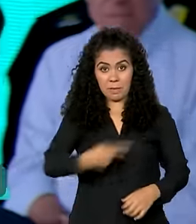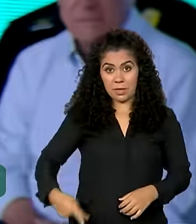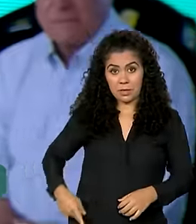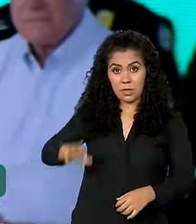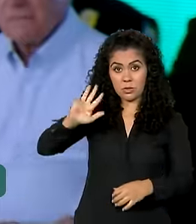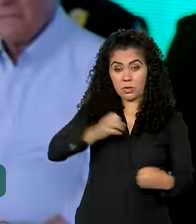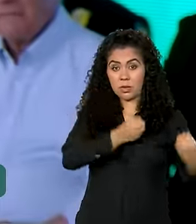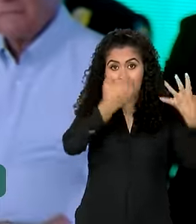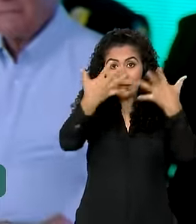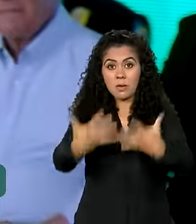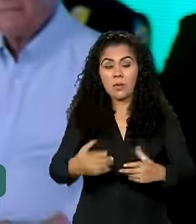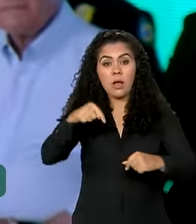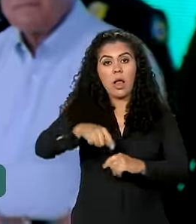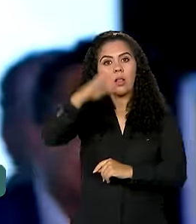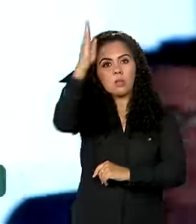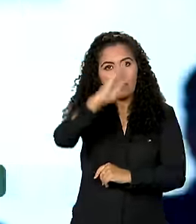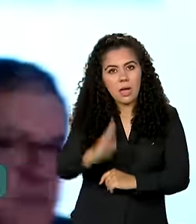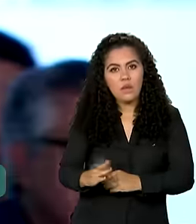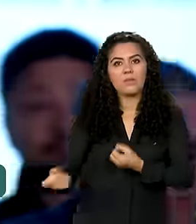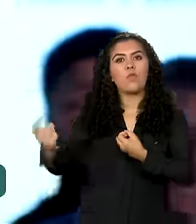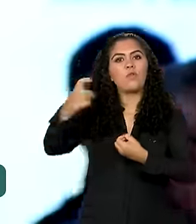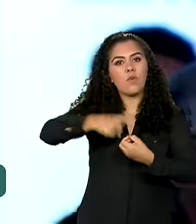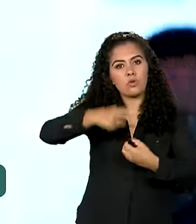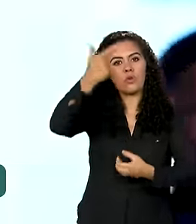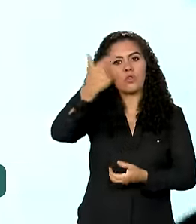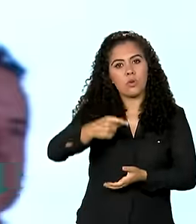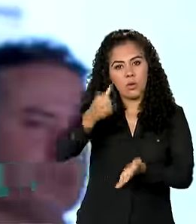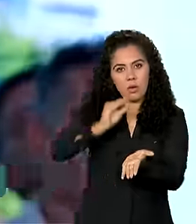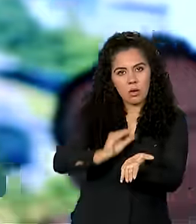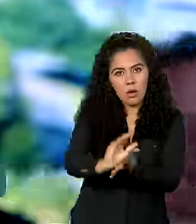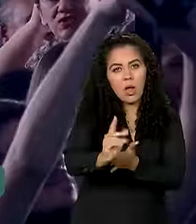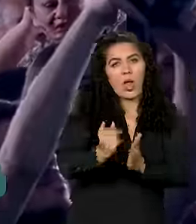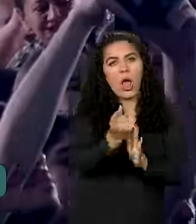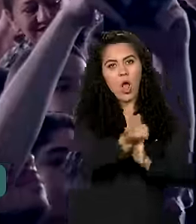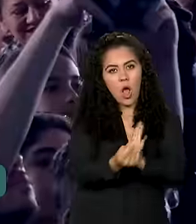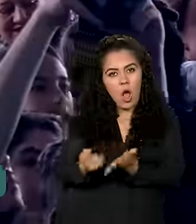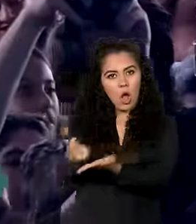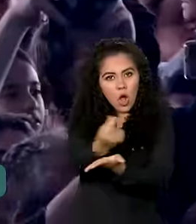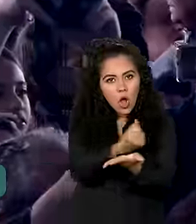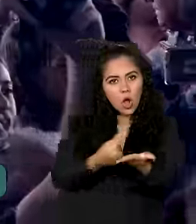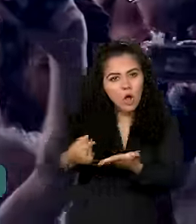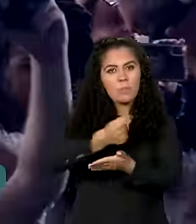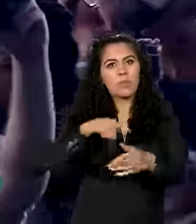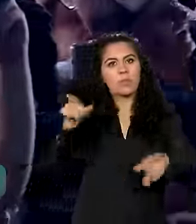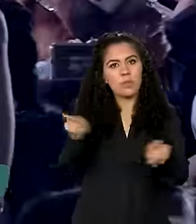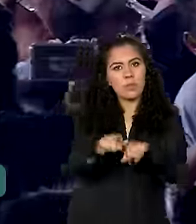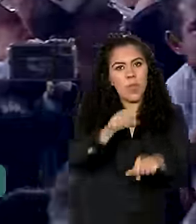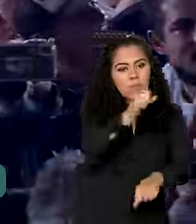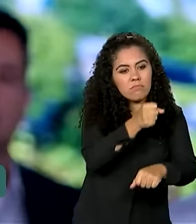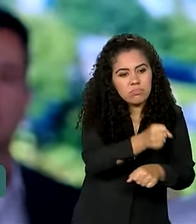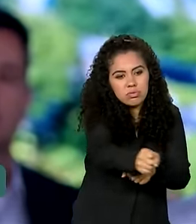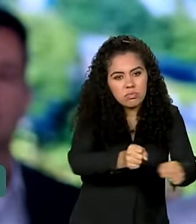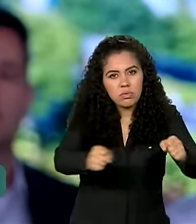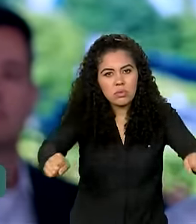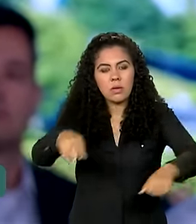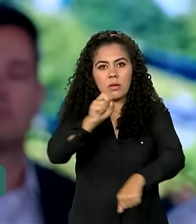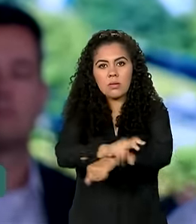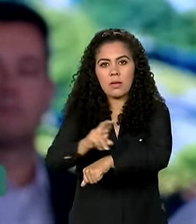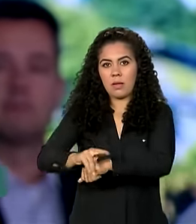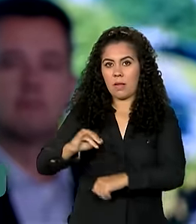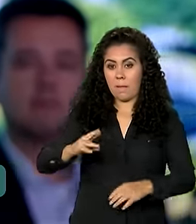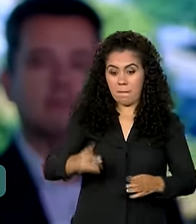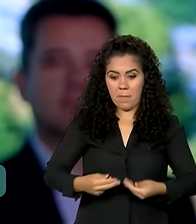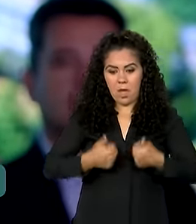o país voltou a investir no investimento econômico, na geração de empregos e na melhoria de vida dos brasileiros. O que nós